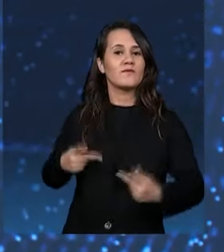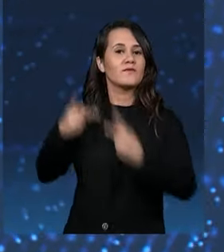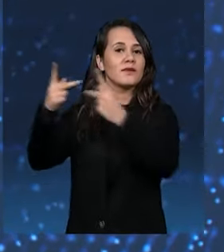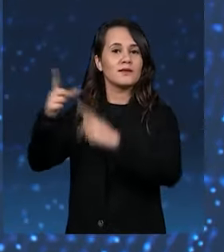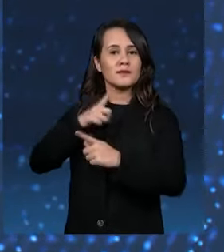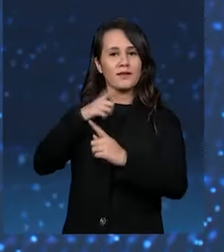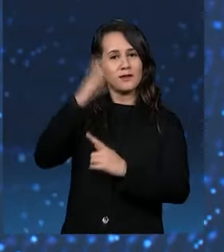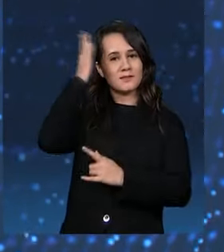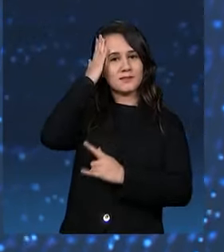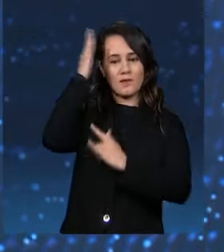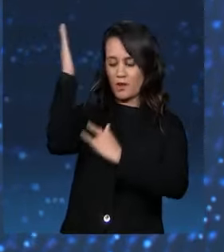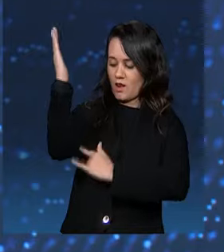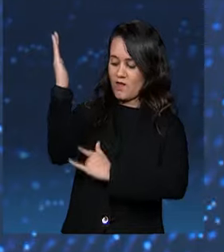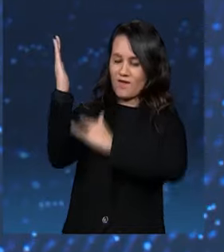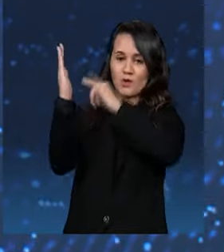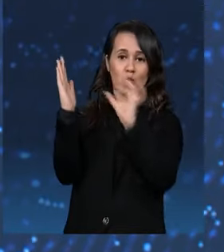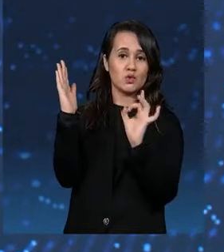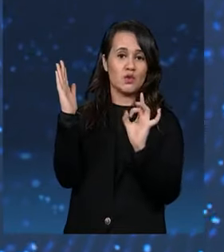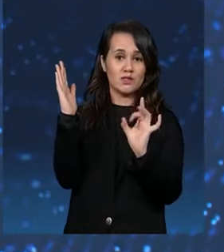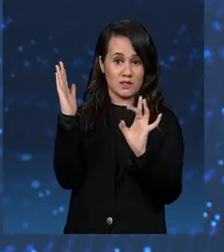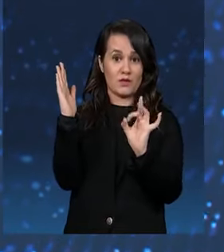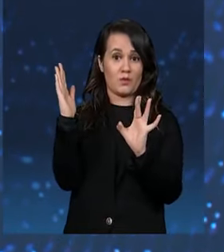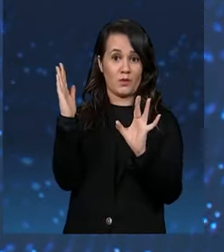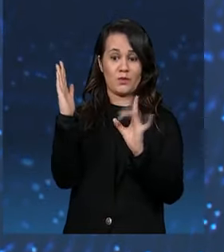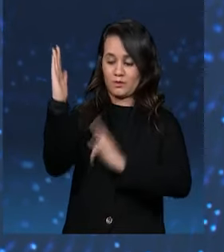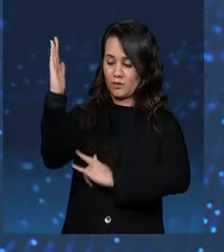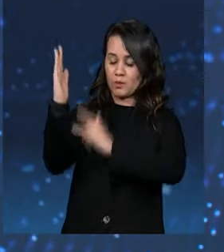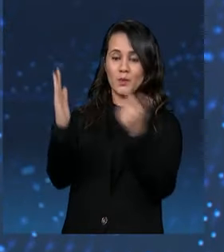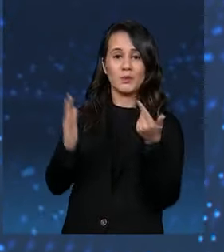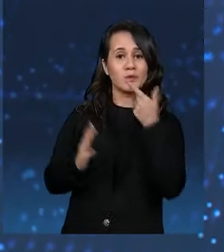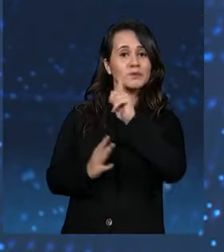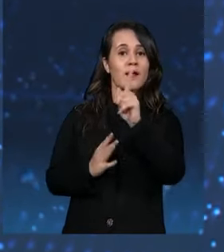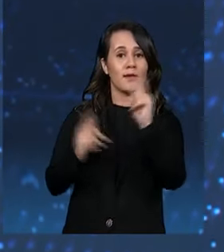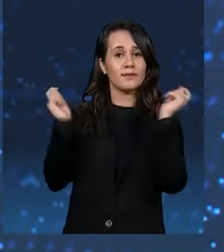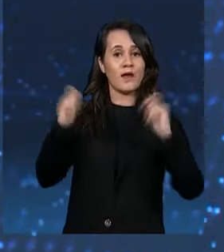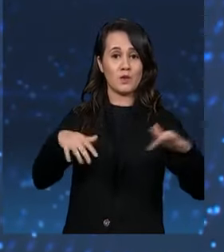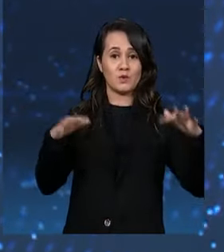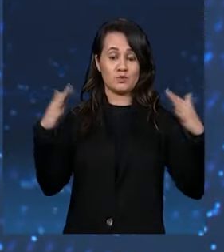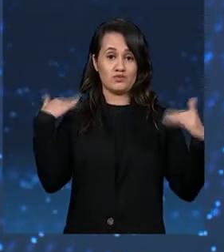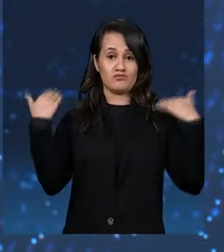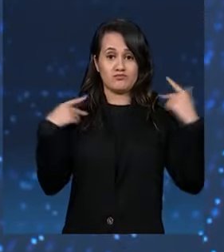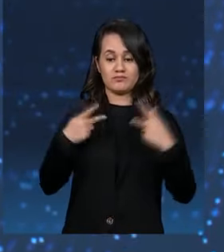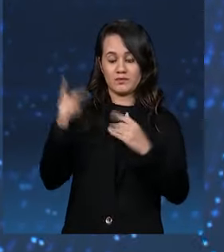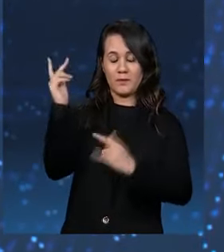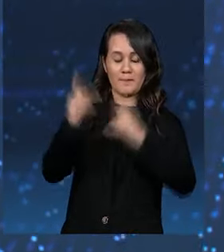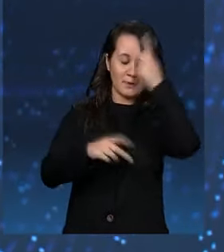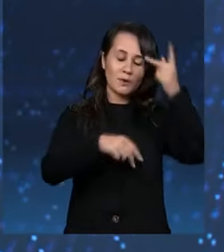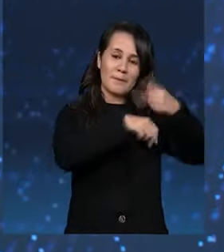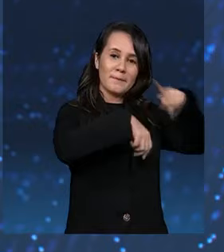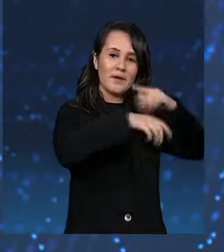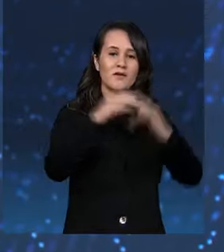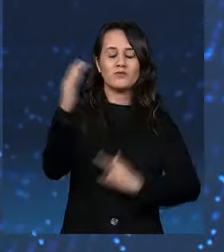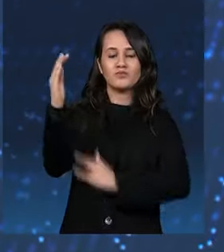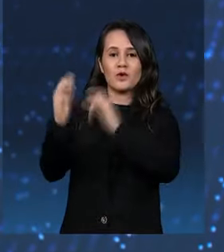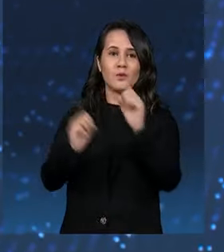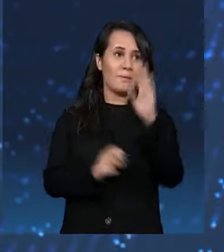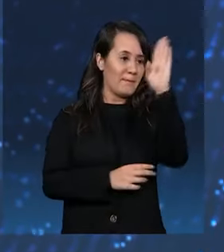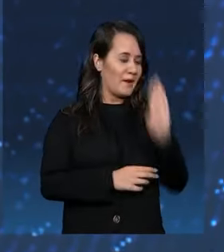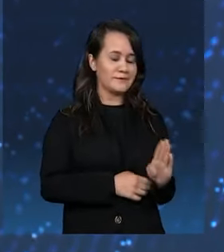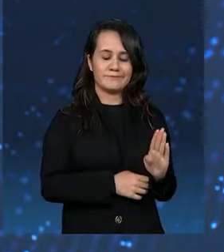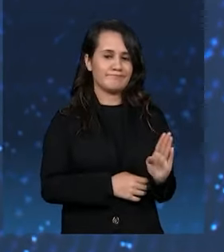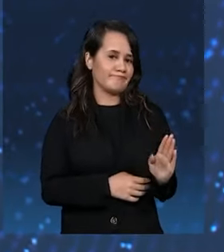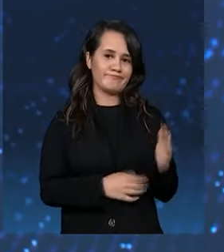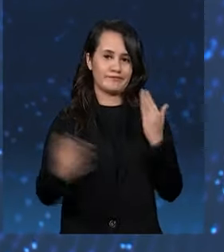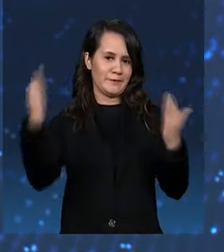lá tem um elevador na Torre Eiffel que sozinha, sozinha, consegue colocar mais turistas internacionais do que o Brasil inteiro.